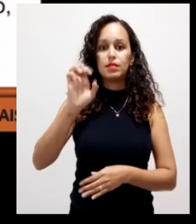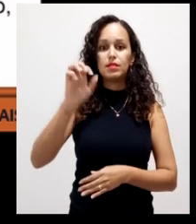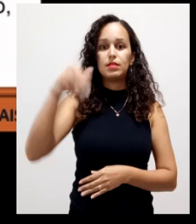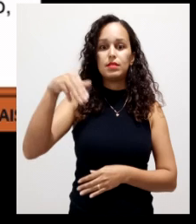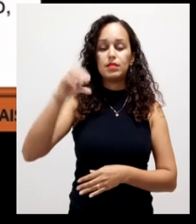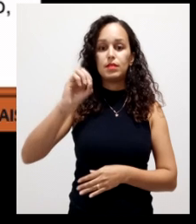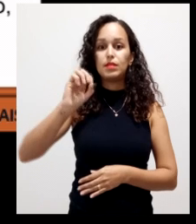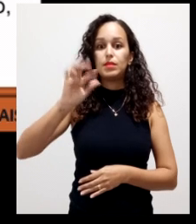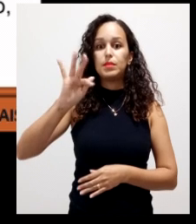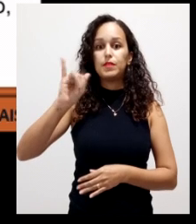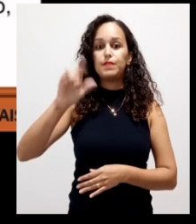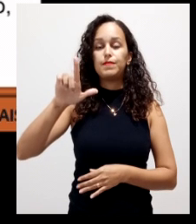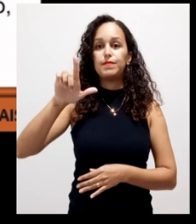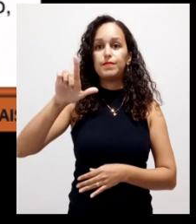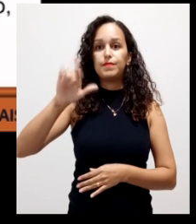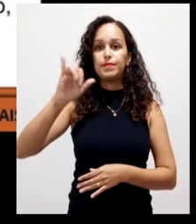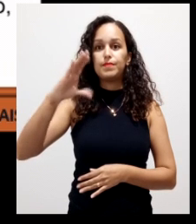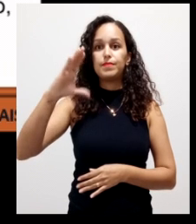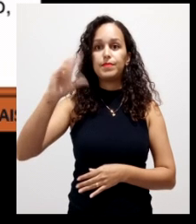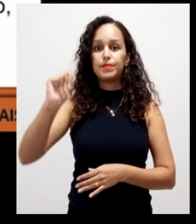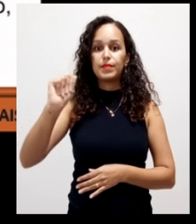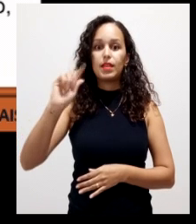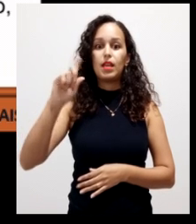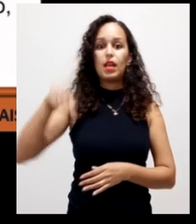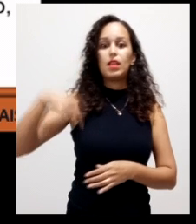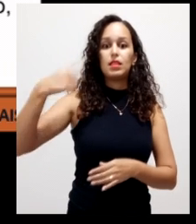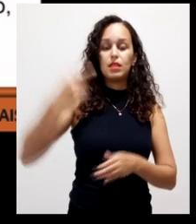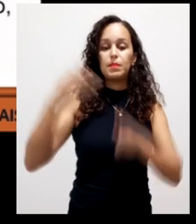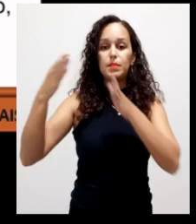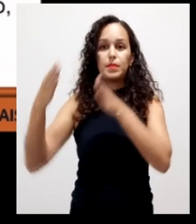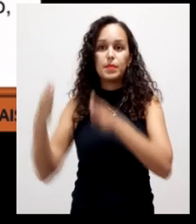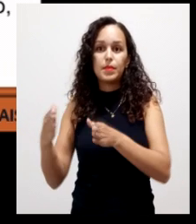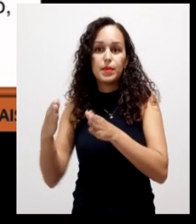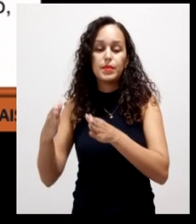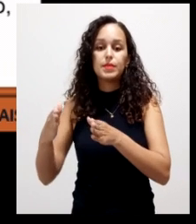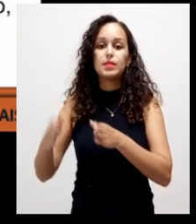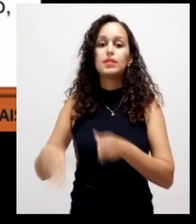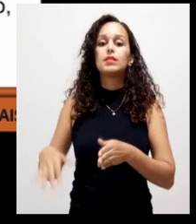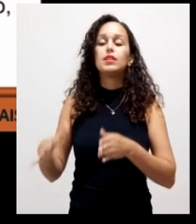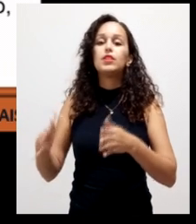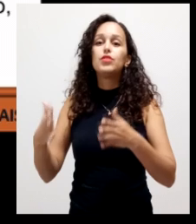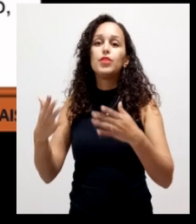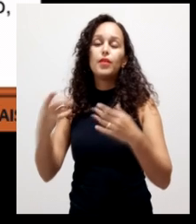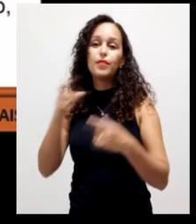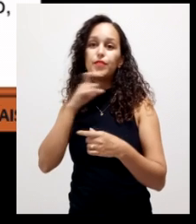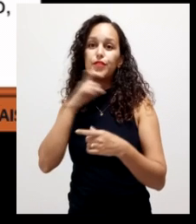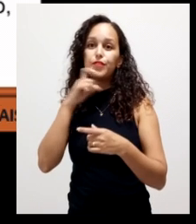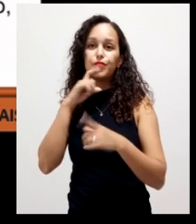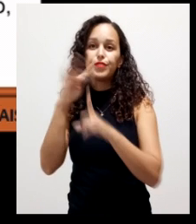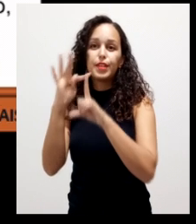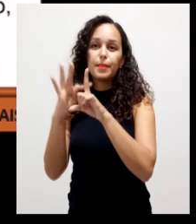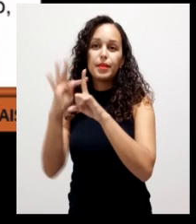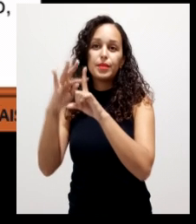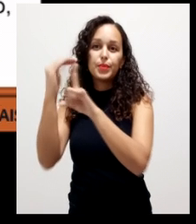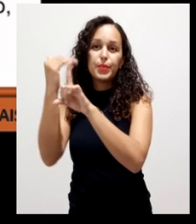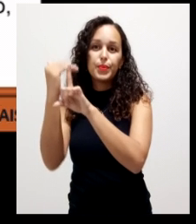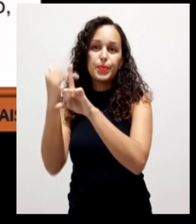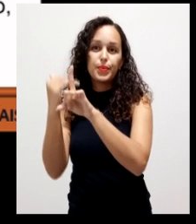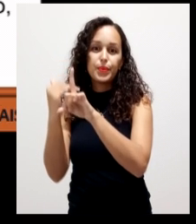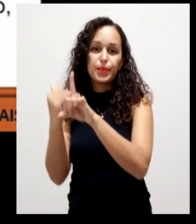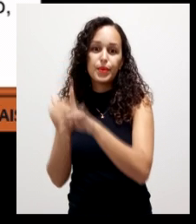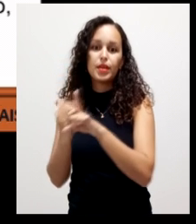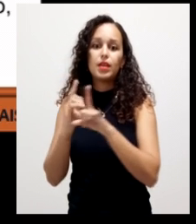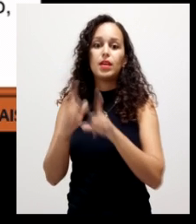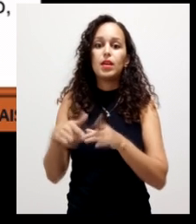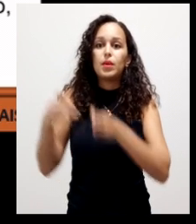rapidamente para a degradação da matéria orgânica depois vai ter uma fase de refriamento que vai ser marcada com a queda de temperatura e